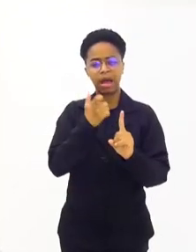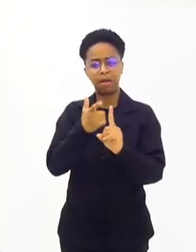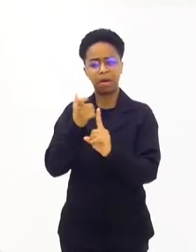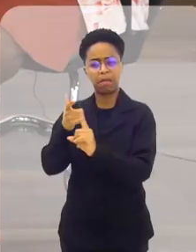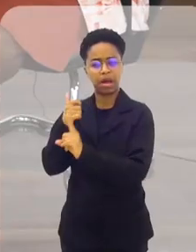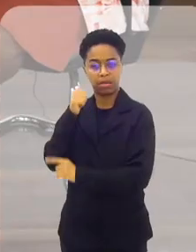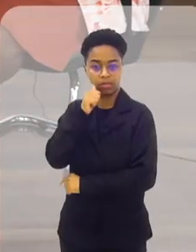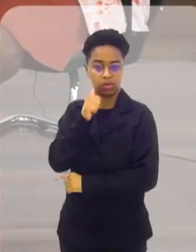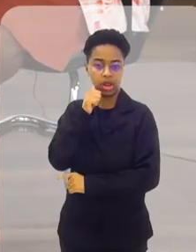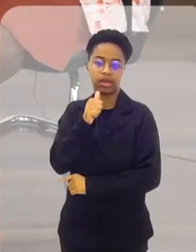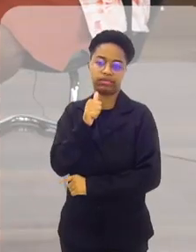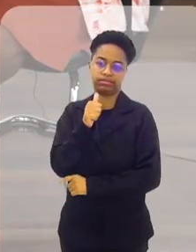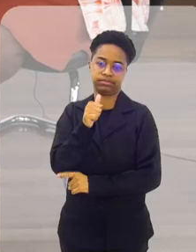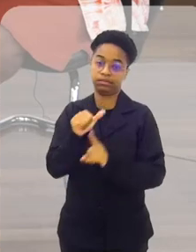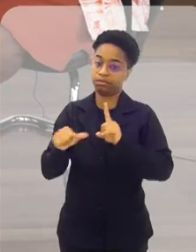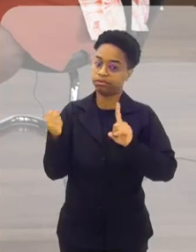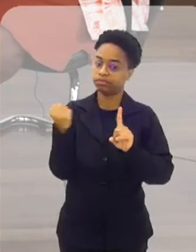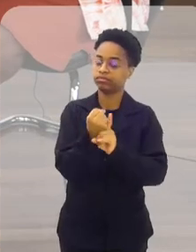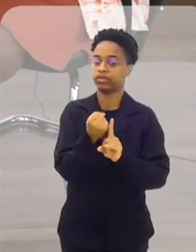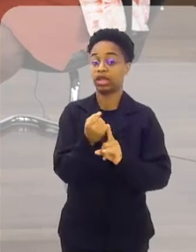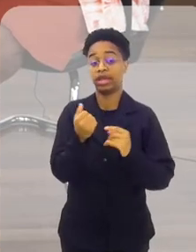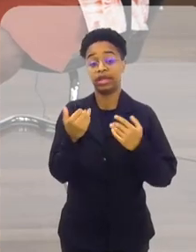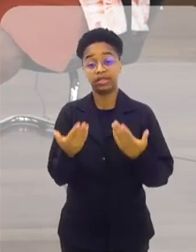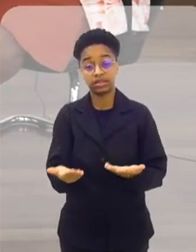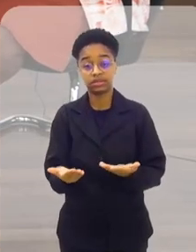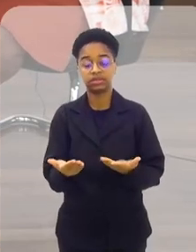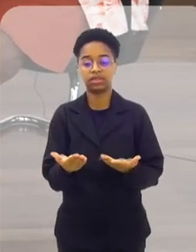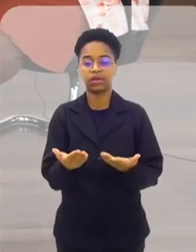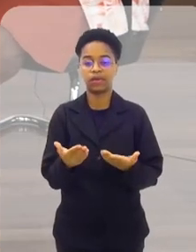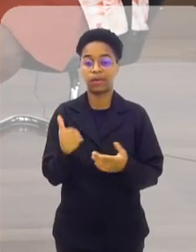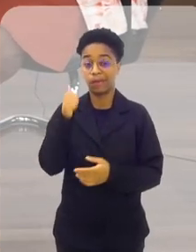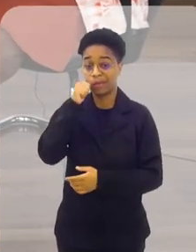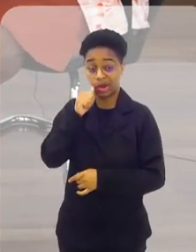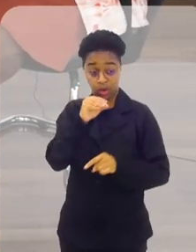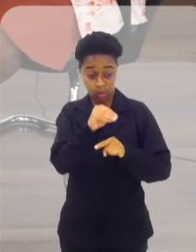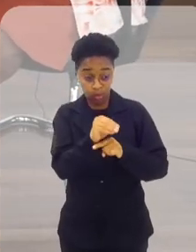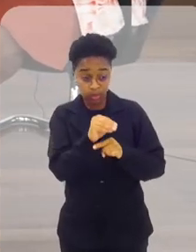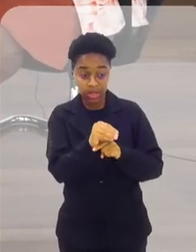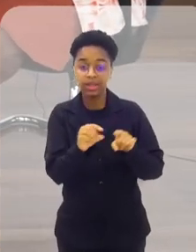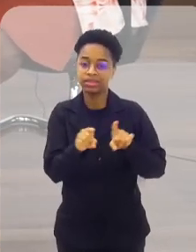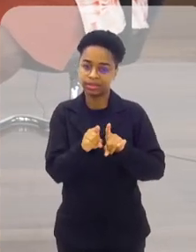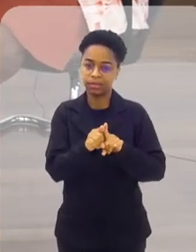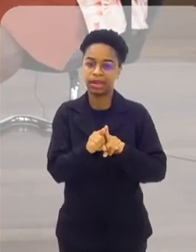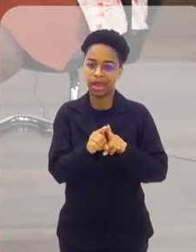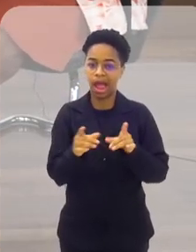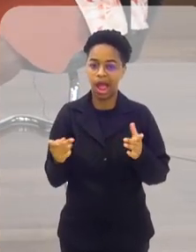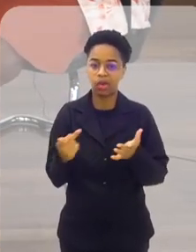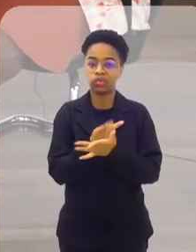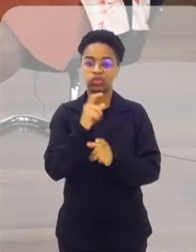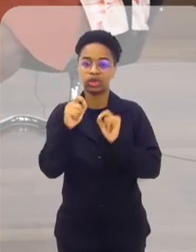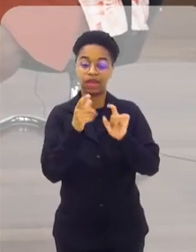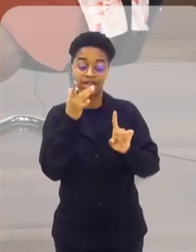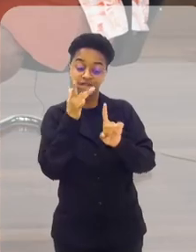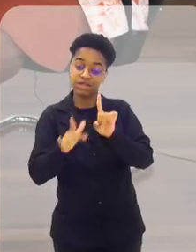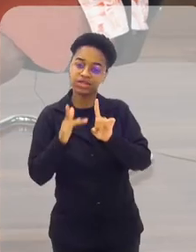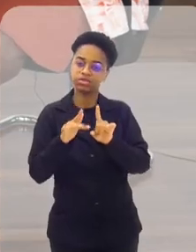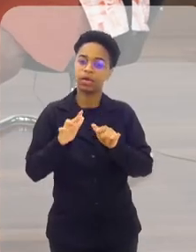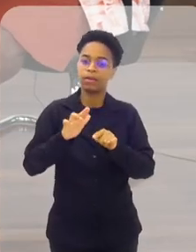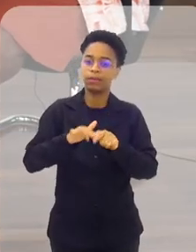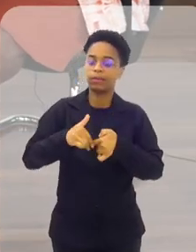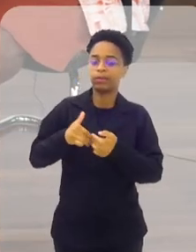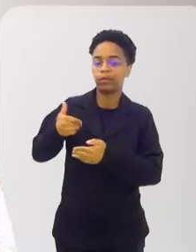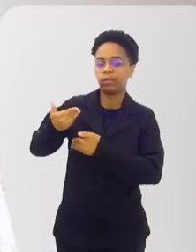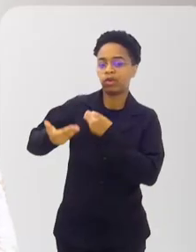feminicídio no Brasil. Então, essa mulher que, ao mesmo tempo, cuida, ela também é vítima de